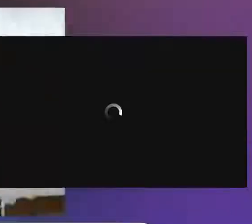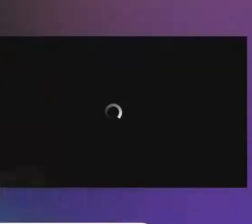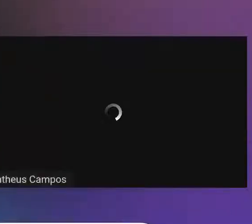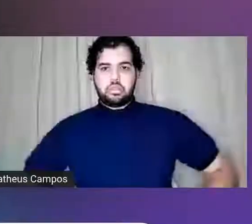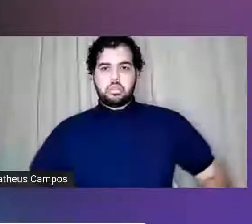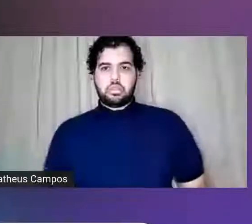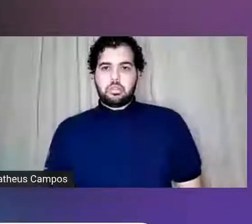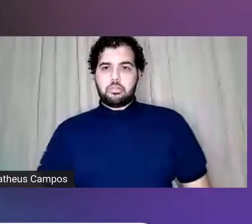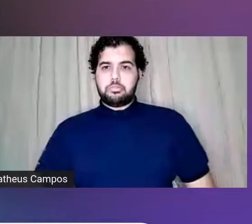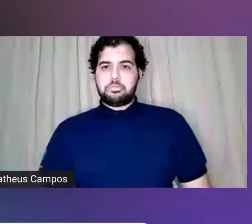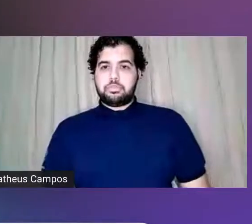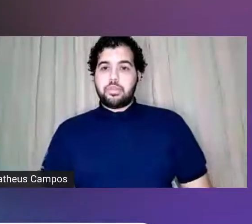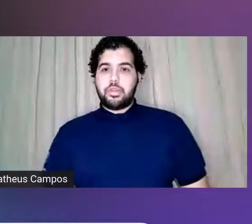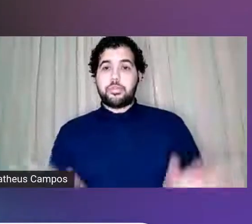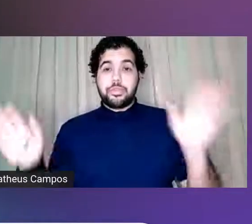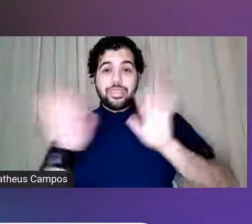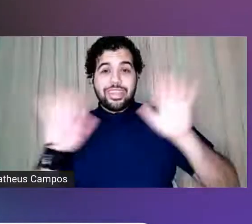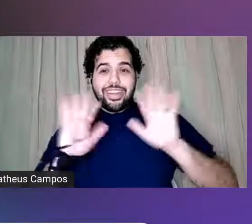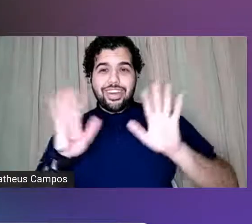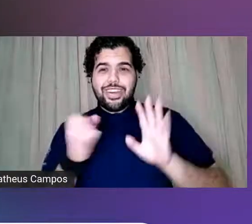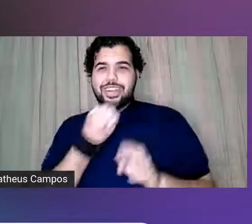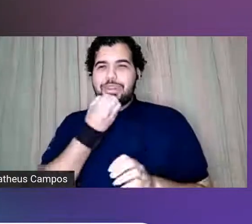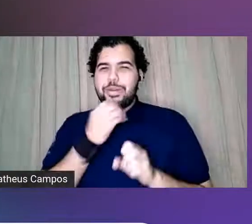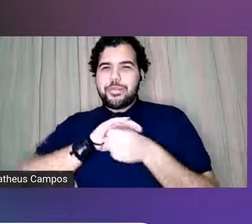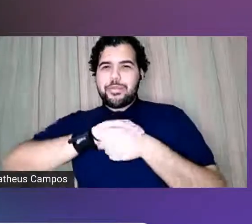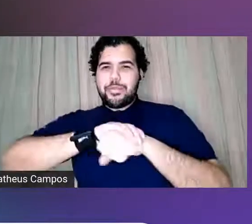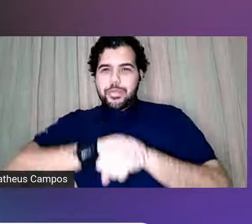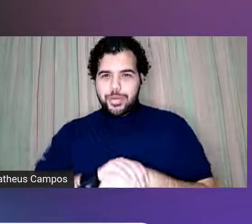Oi, Boa noite!